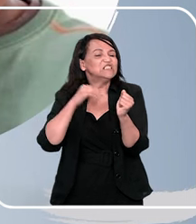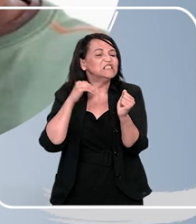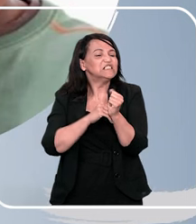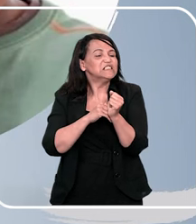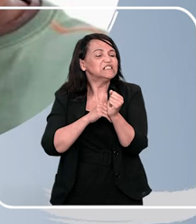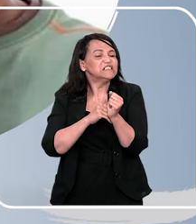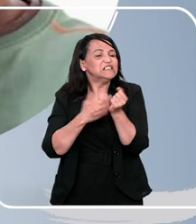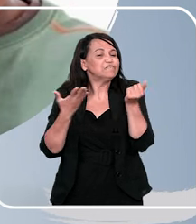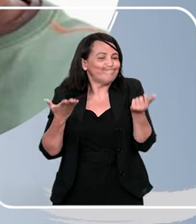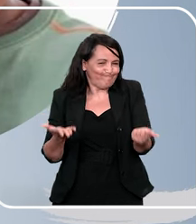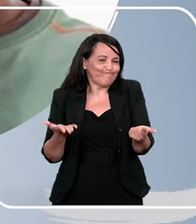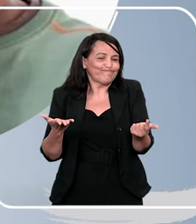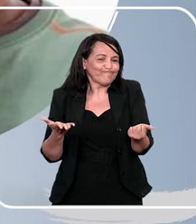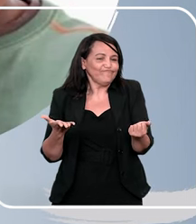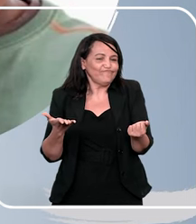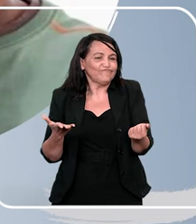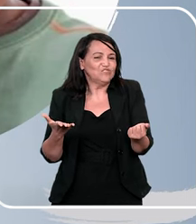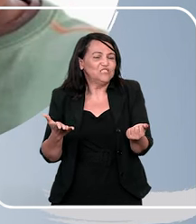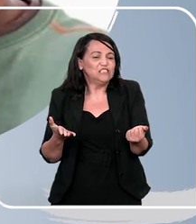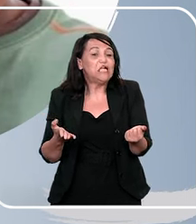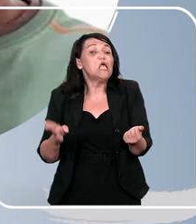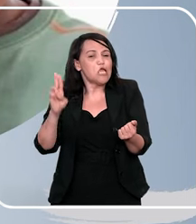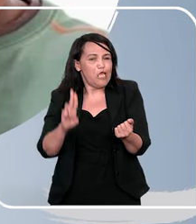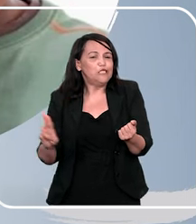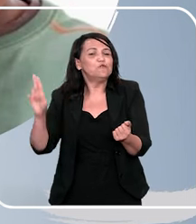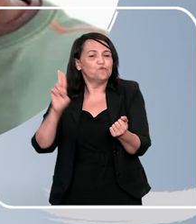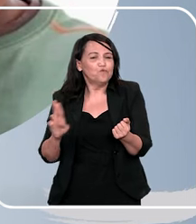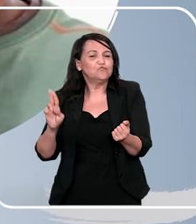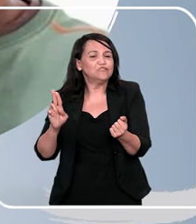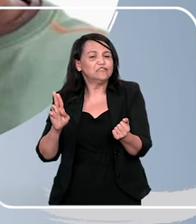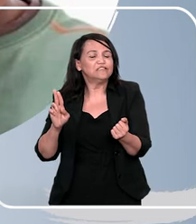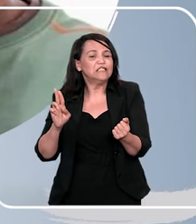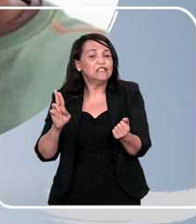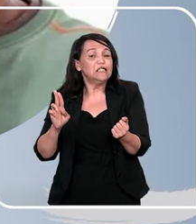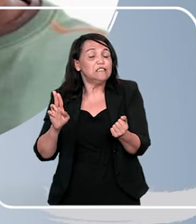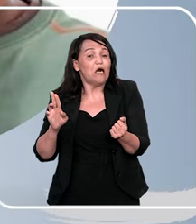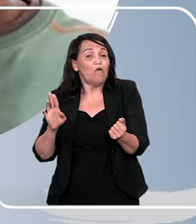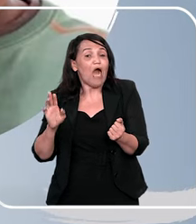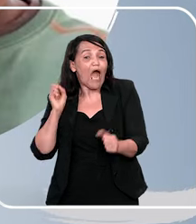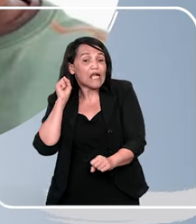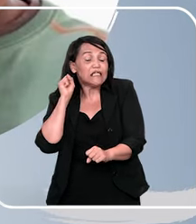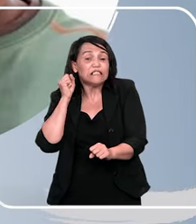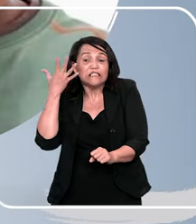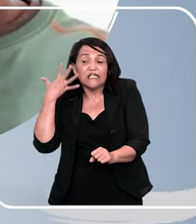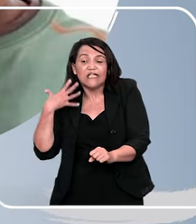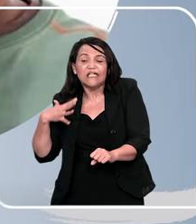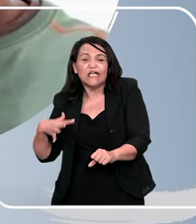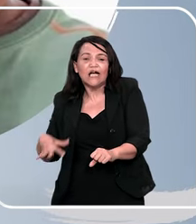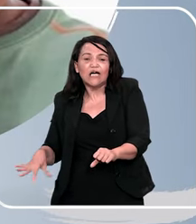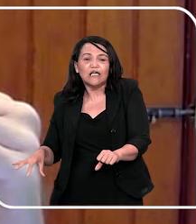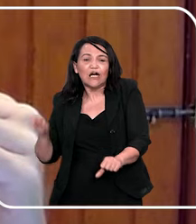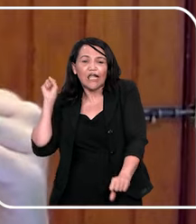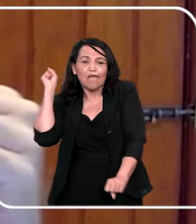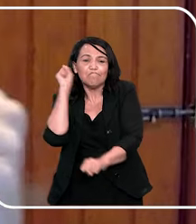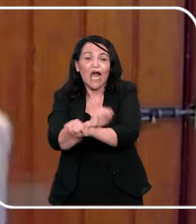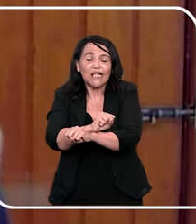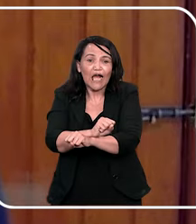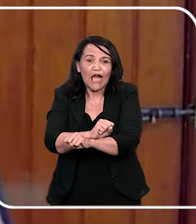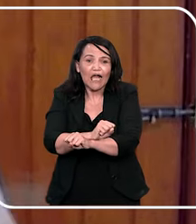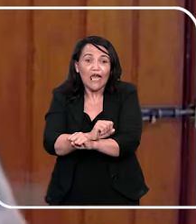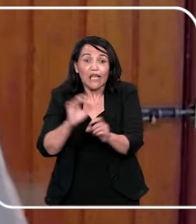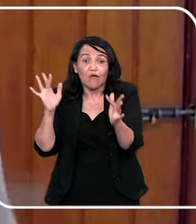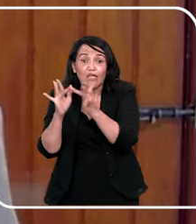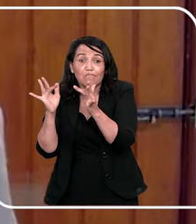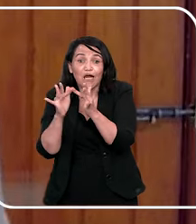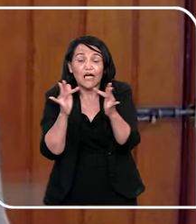Então, o segredo é a arma. E como a criança, na maioria das vezes, ela quer cessar o abuso, mas ela não quer